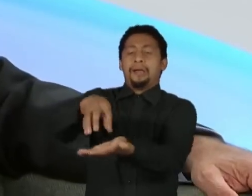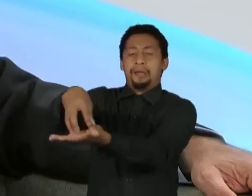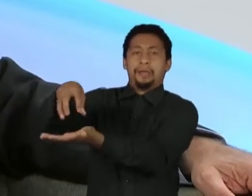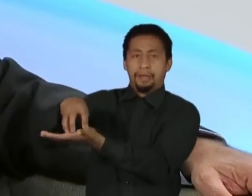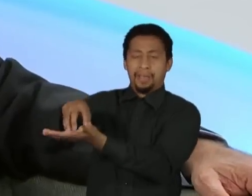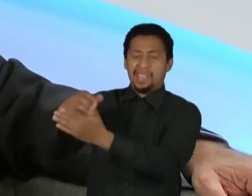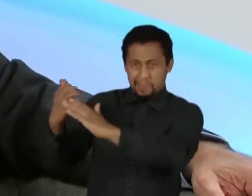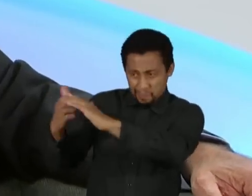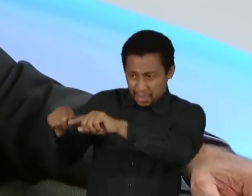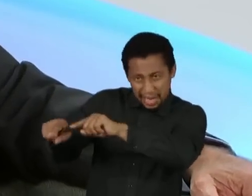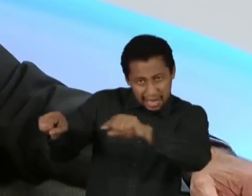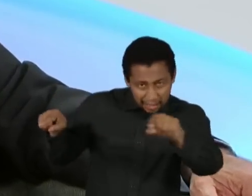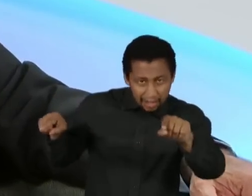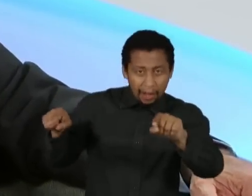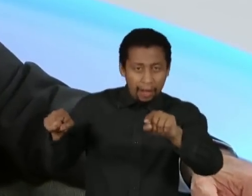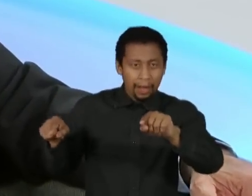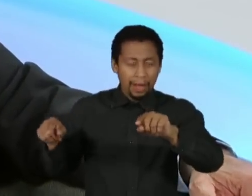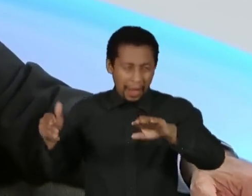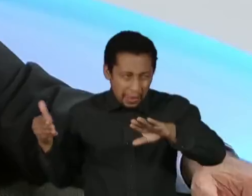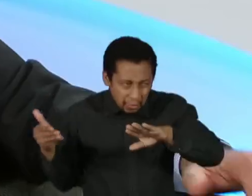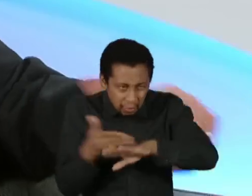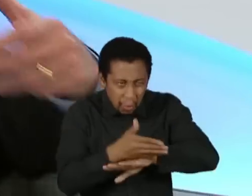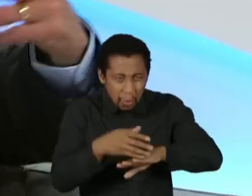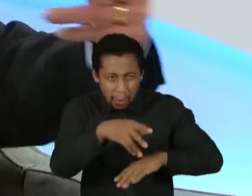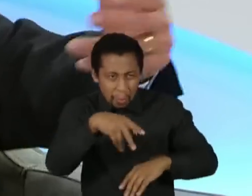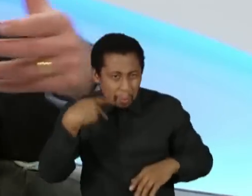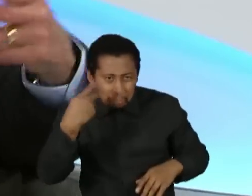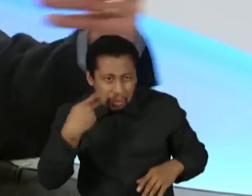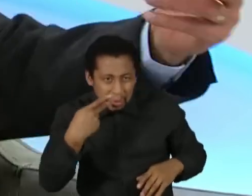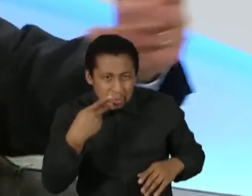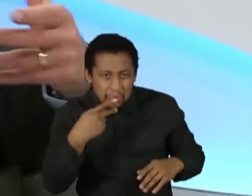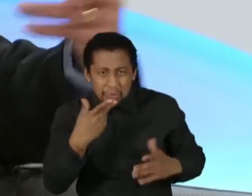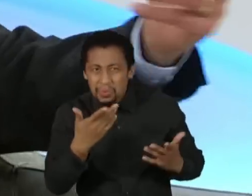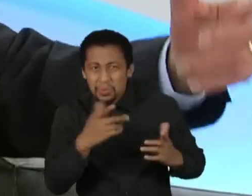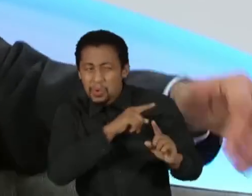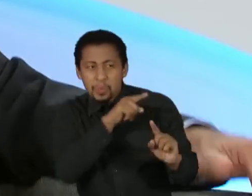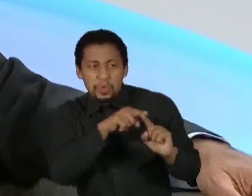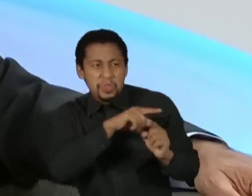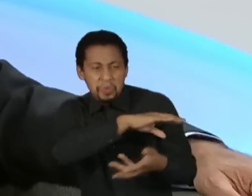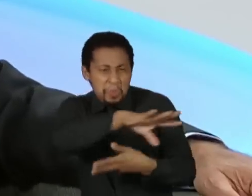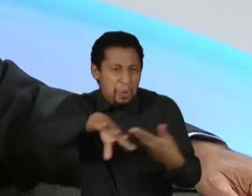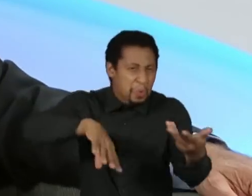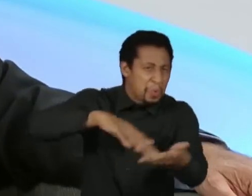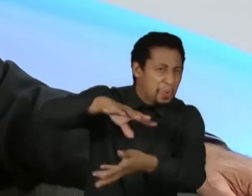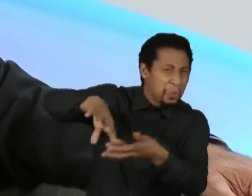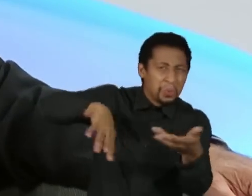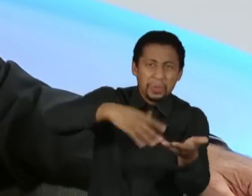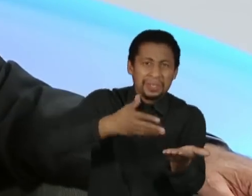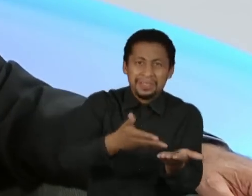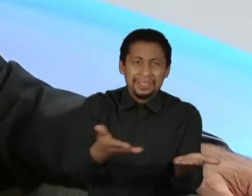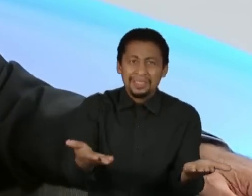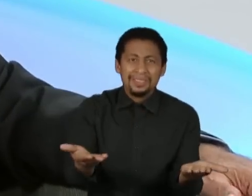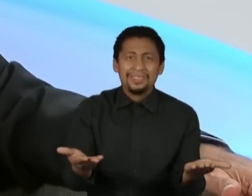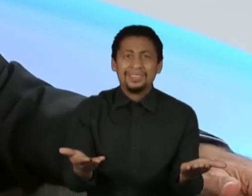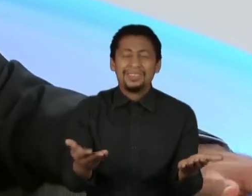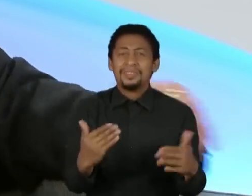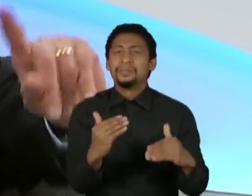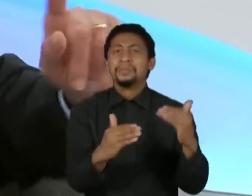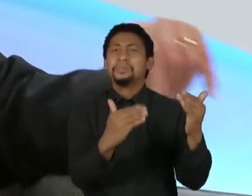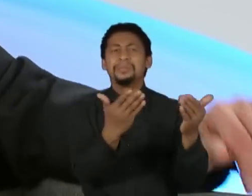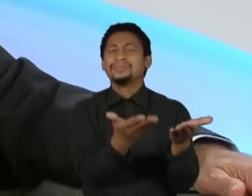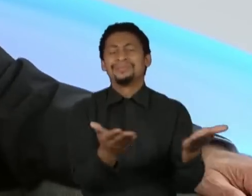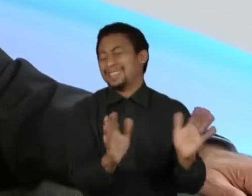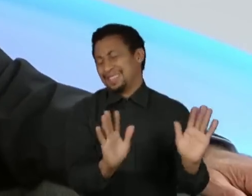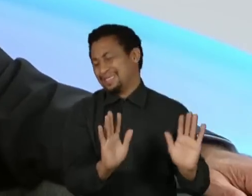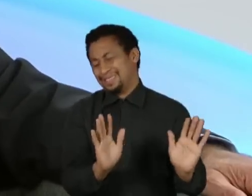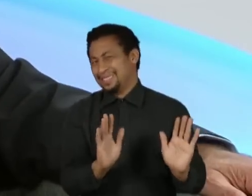envolvido nessa temática, com o objetivo de tumultuar o desenvolvimento do próprio